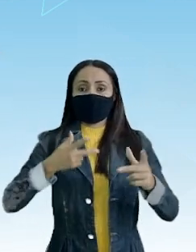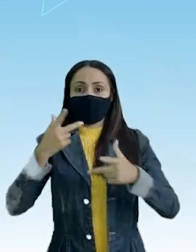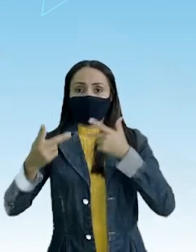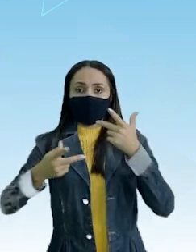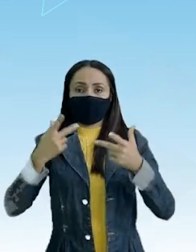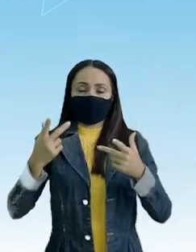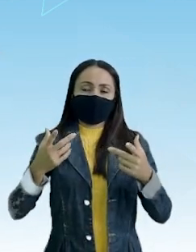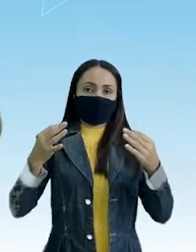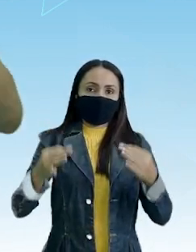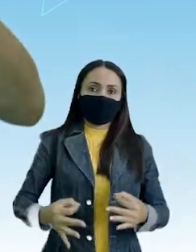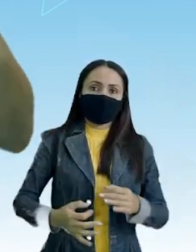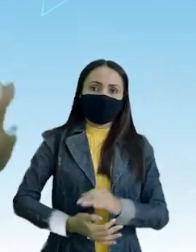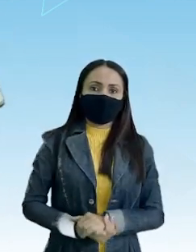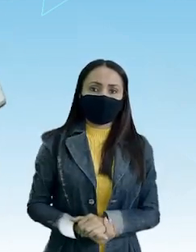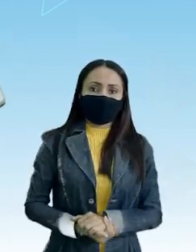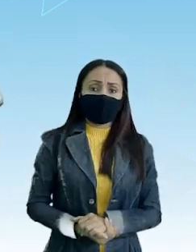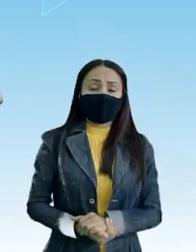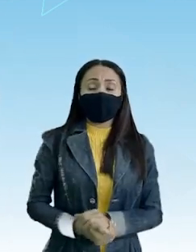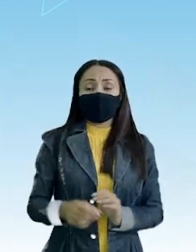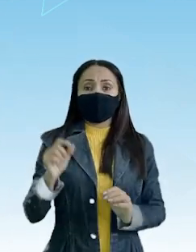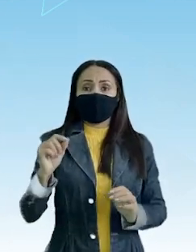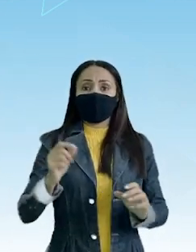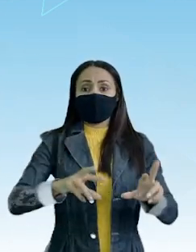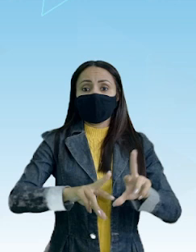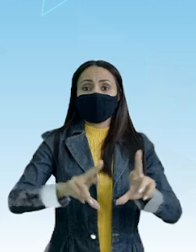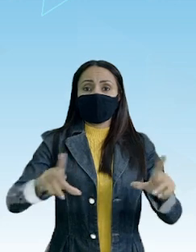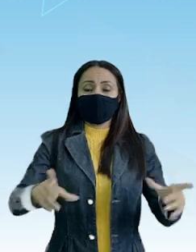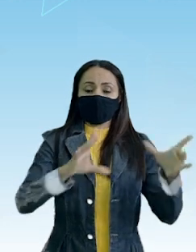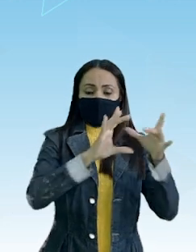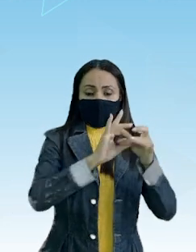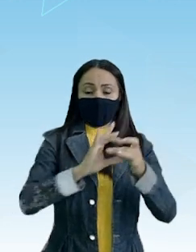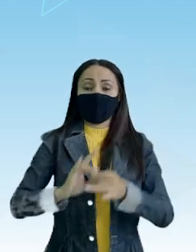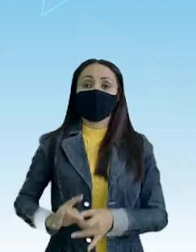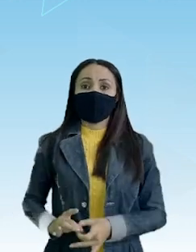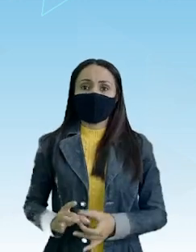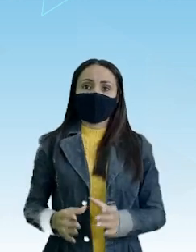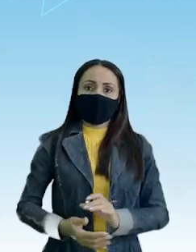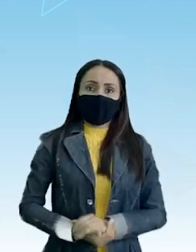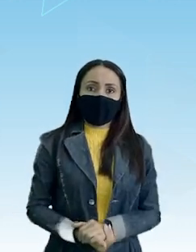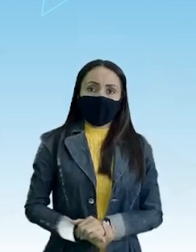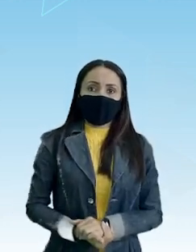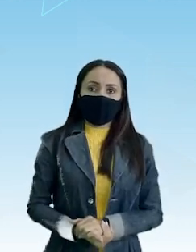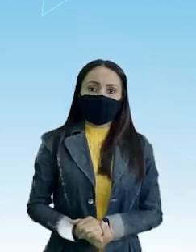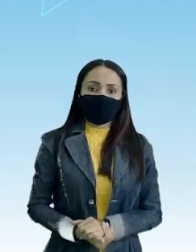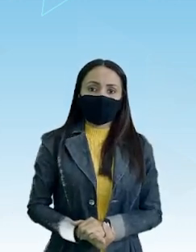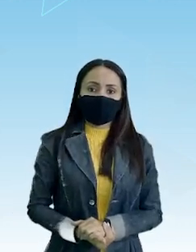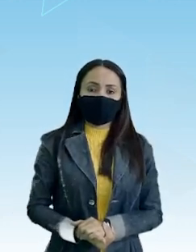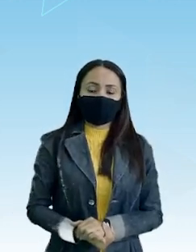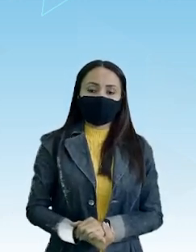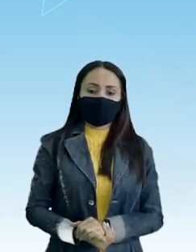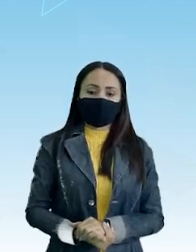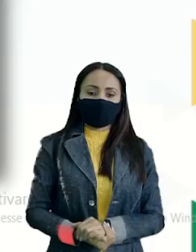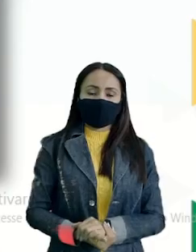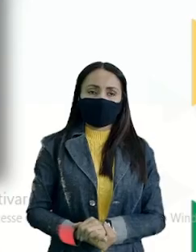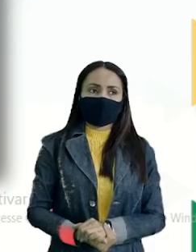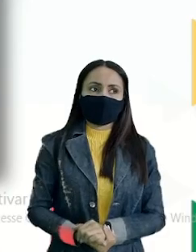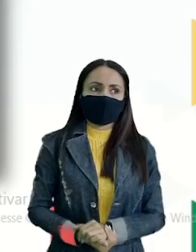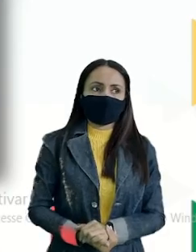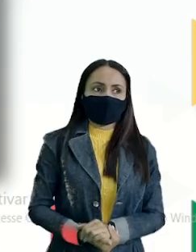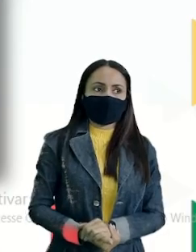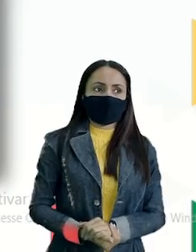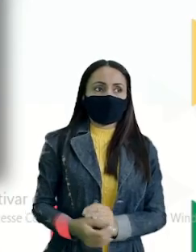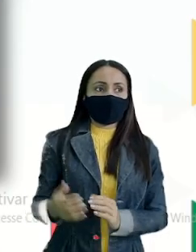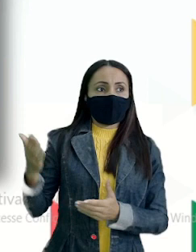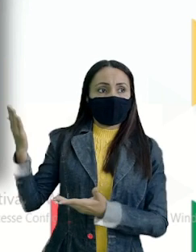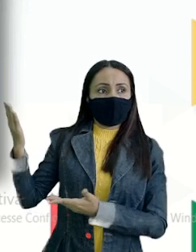Certo E quem vai diferenciar É o contexto E aqui trago Para vocês Na tela Uma